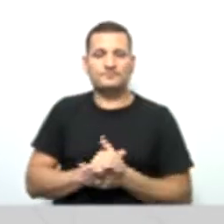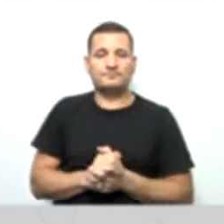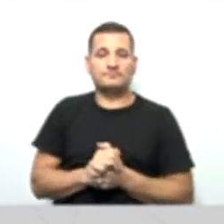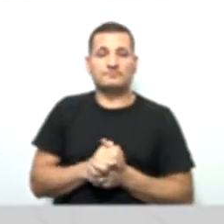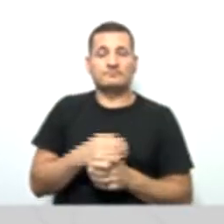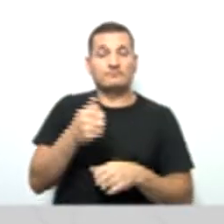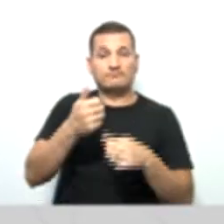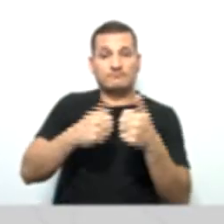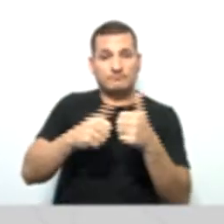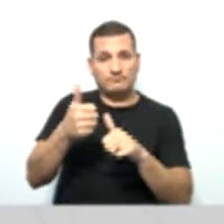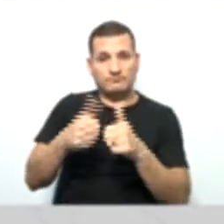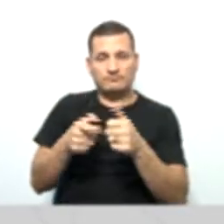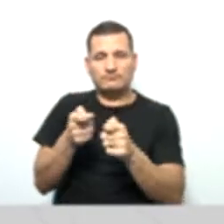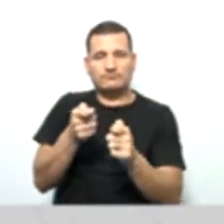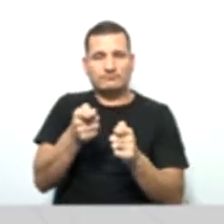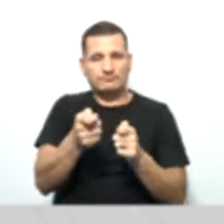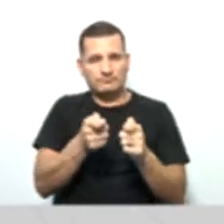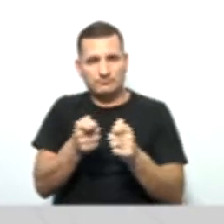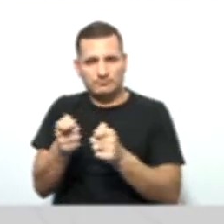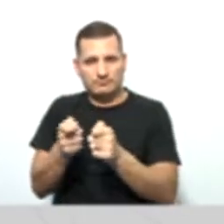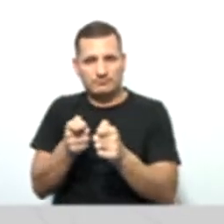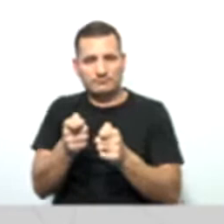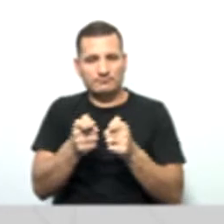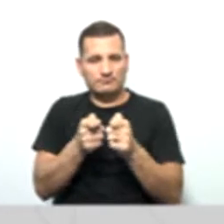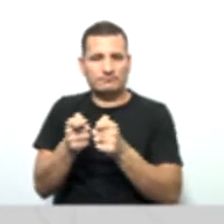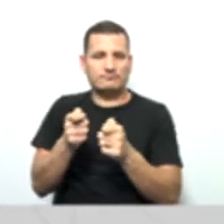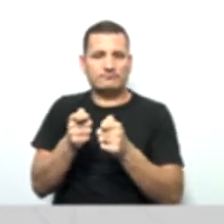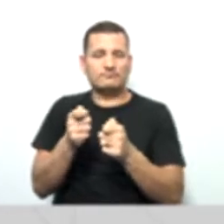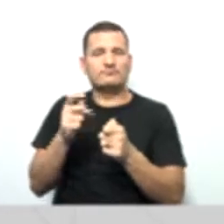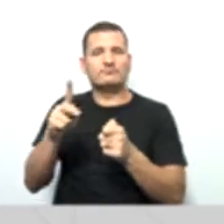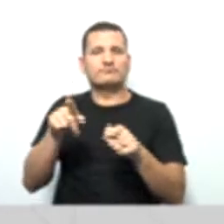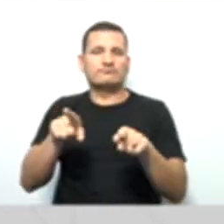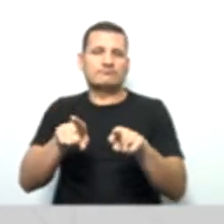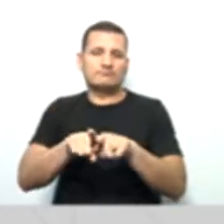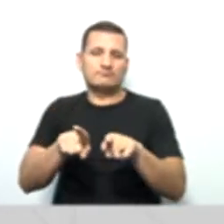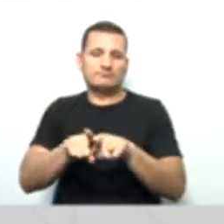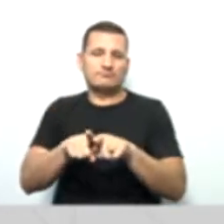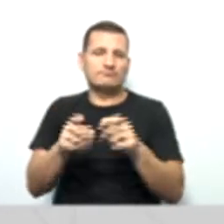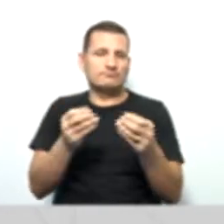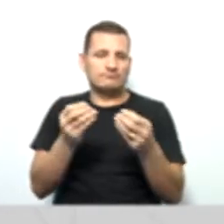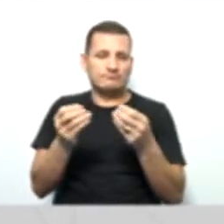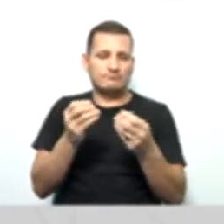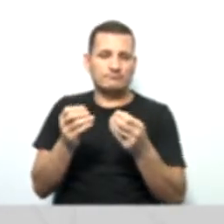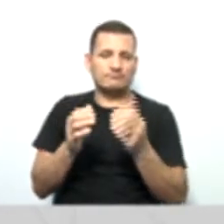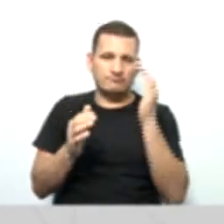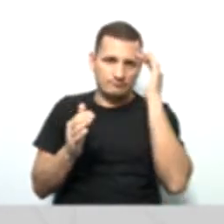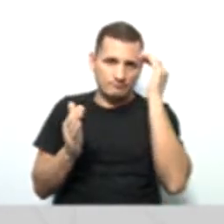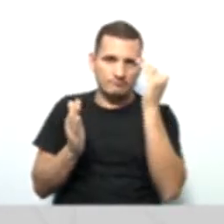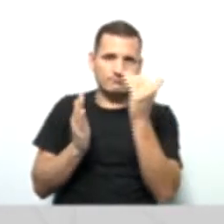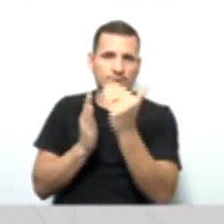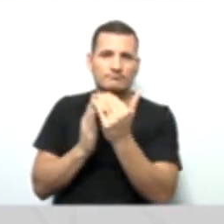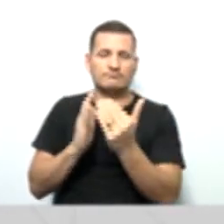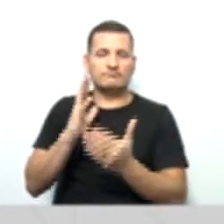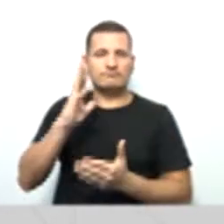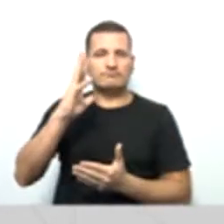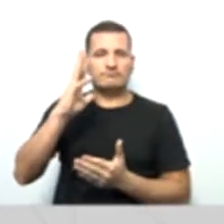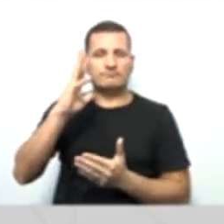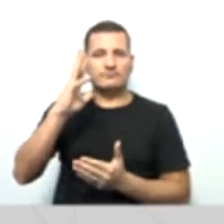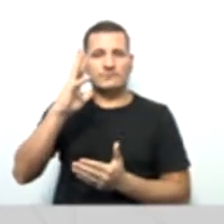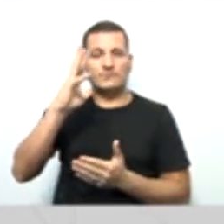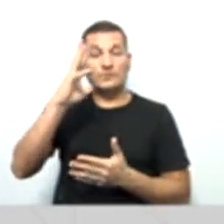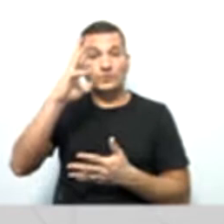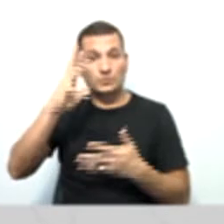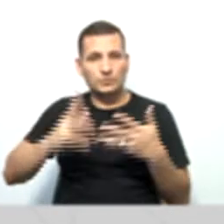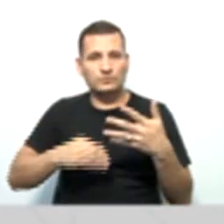controle existente, isso é adequada obediência, certo? Então tudo aí, essa